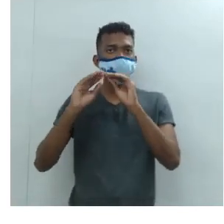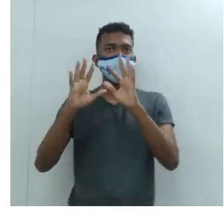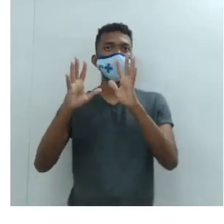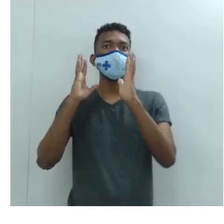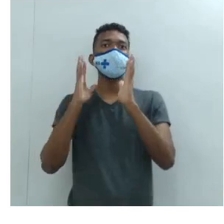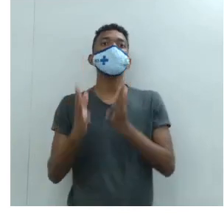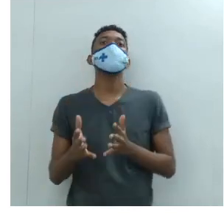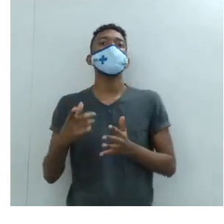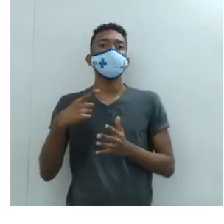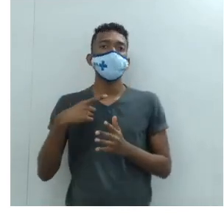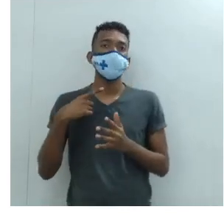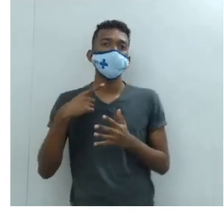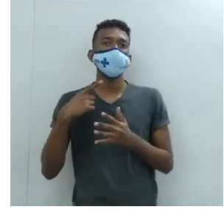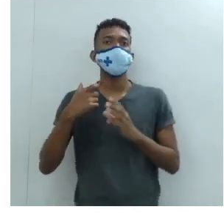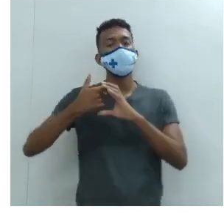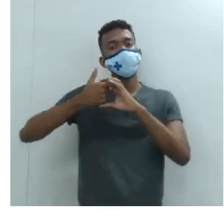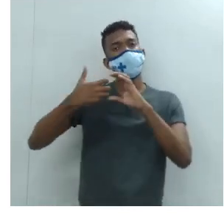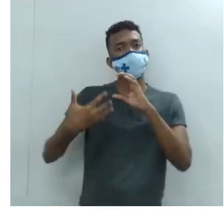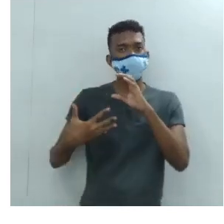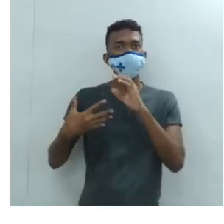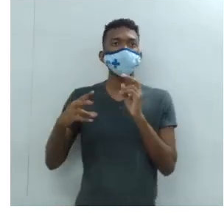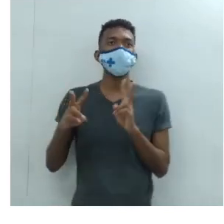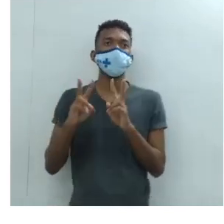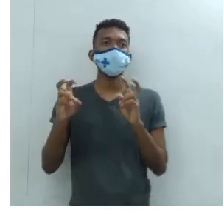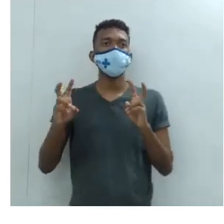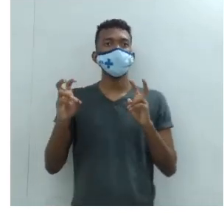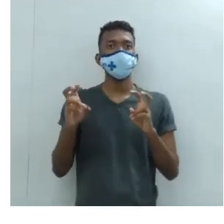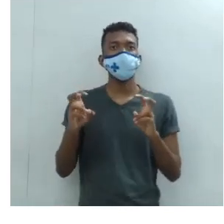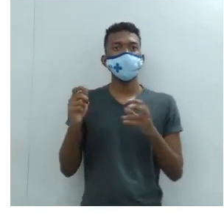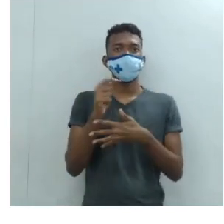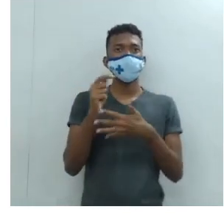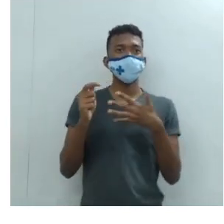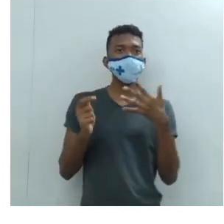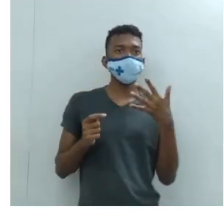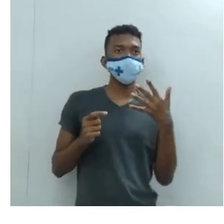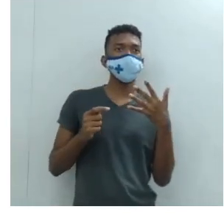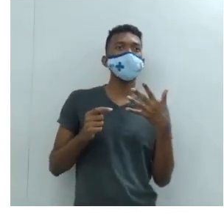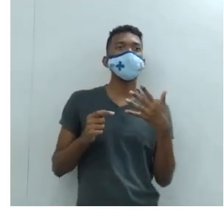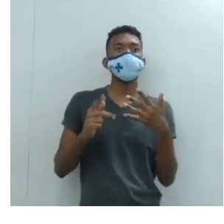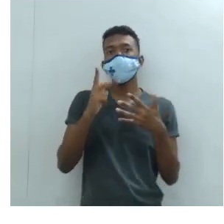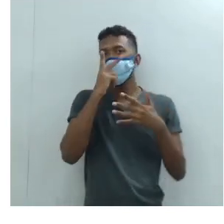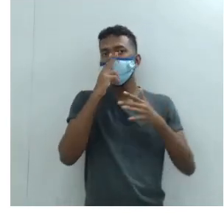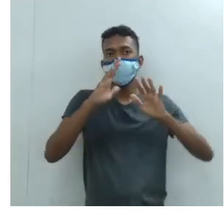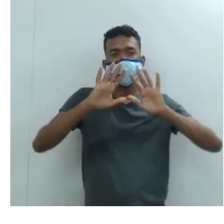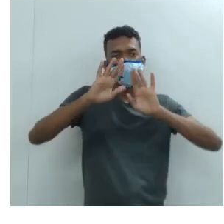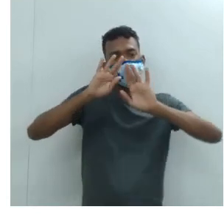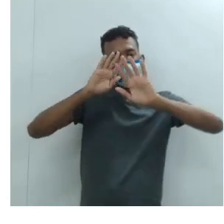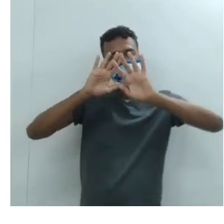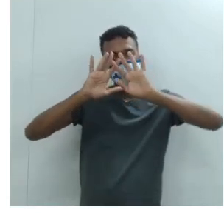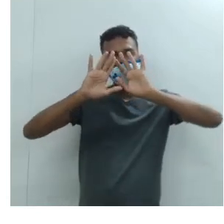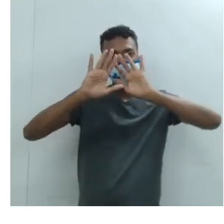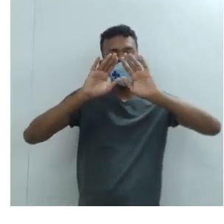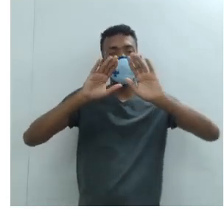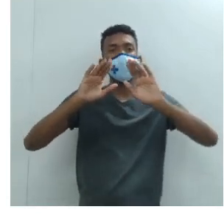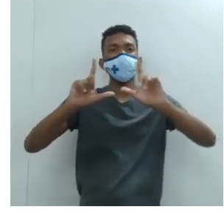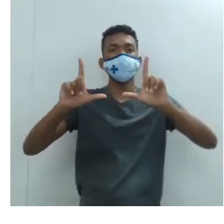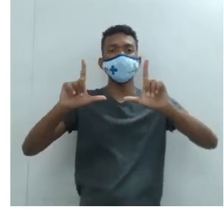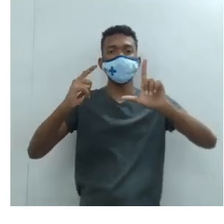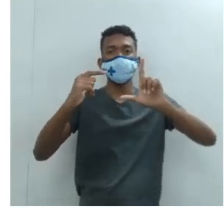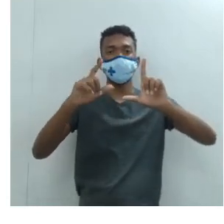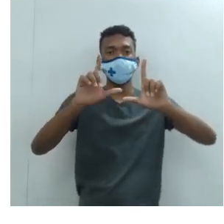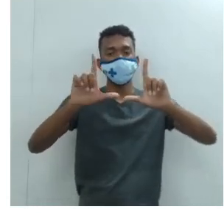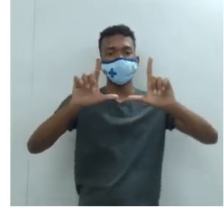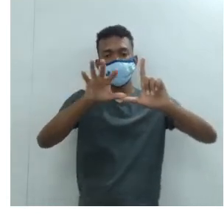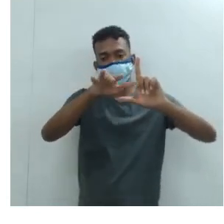Entre as características, queria sentir a ilusão de profundidade